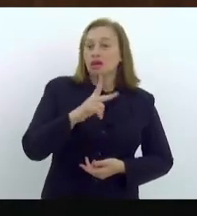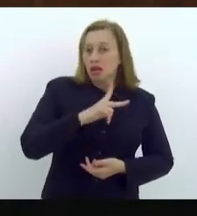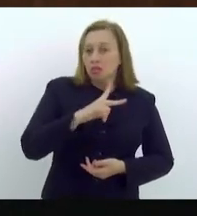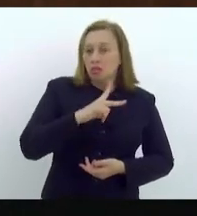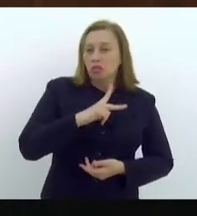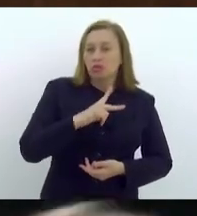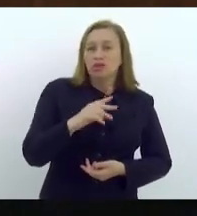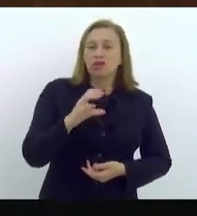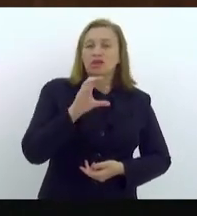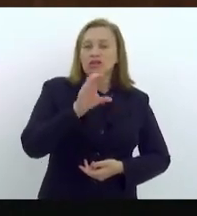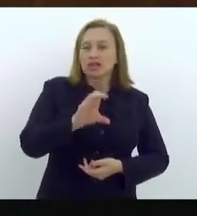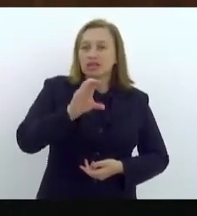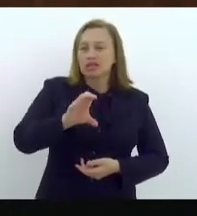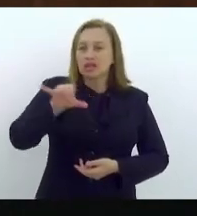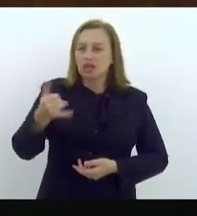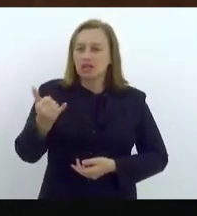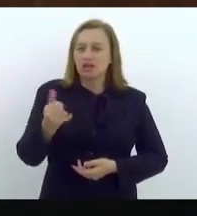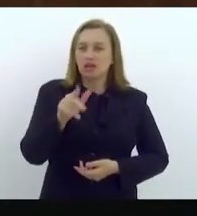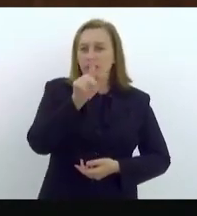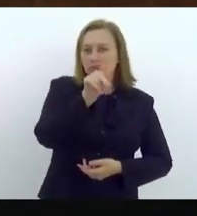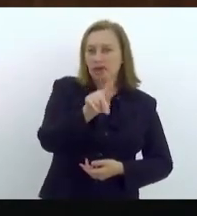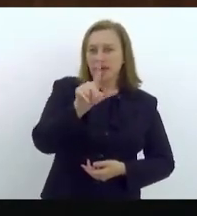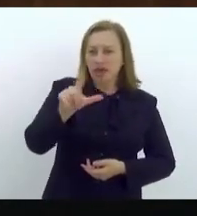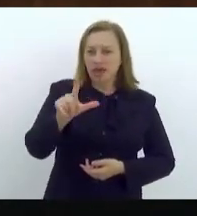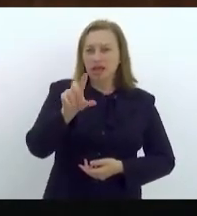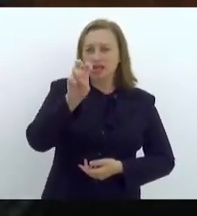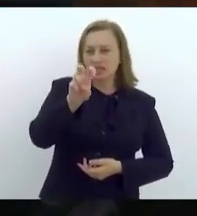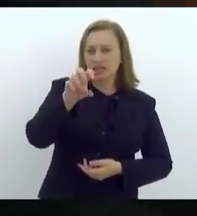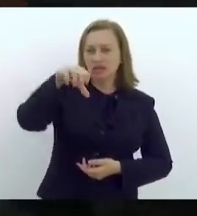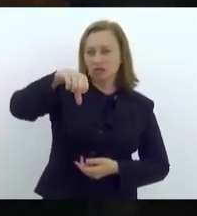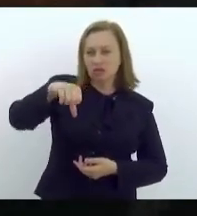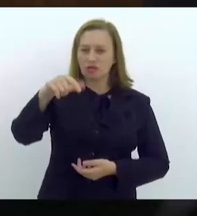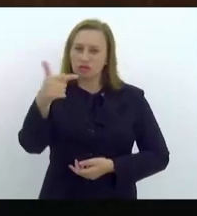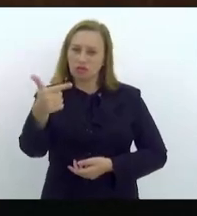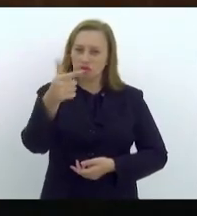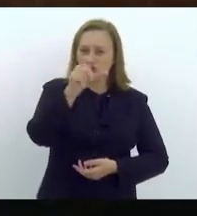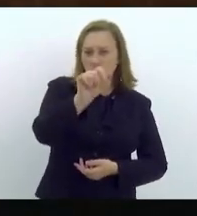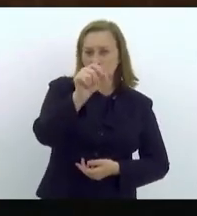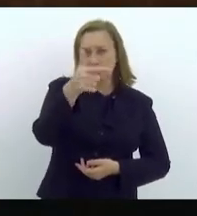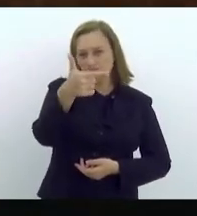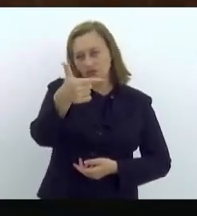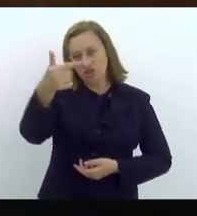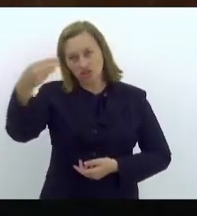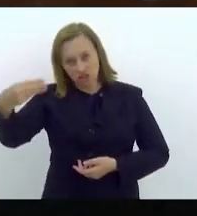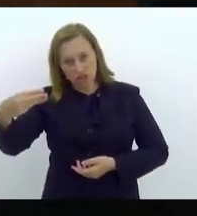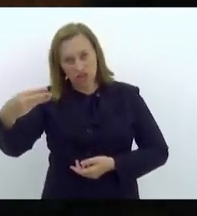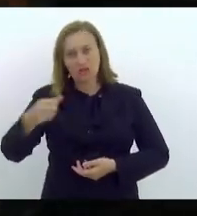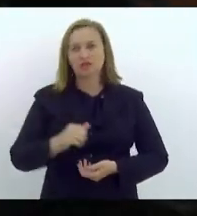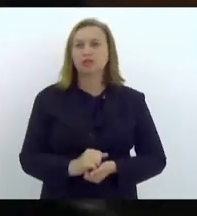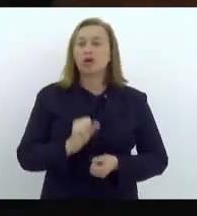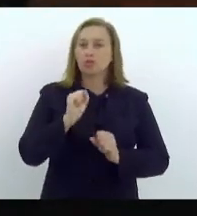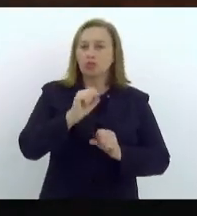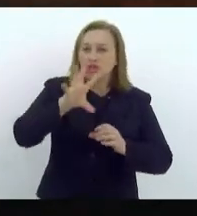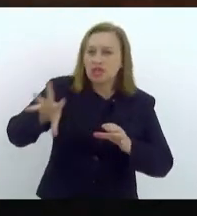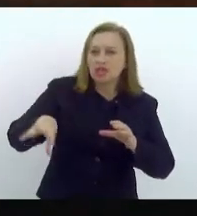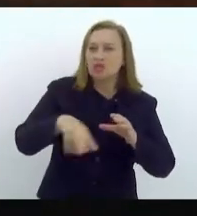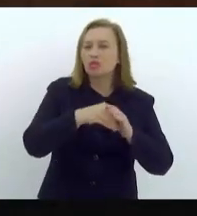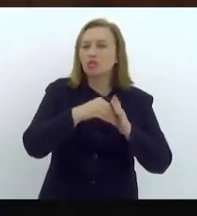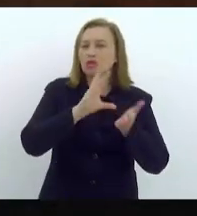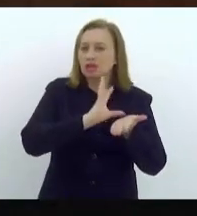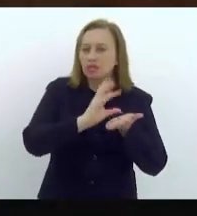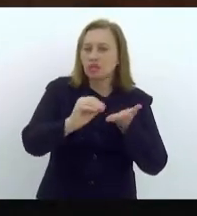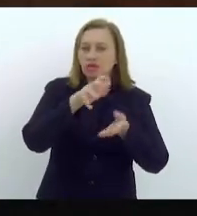o PL número 592 de 2023, que ele pudesse entrar na pauta de